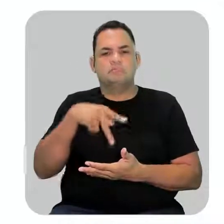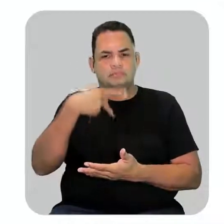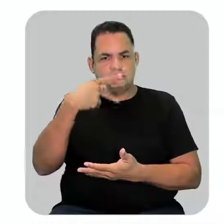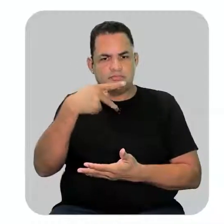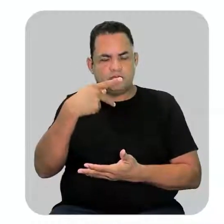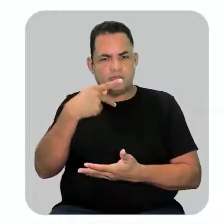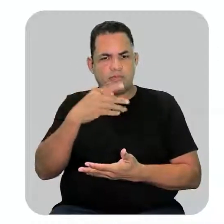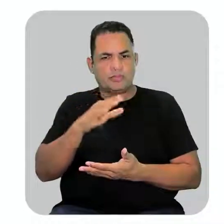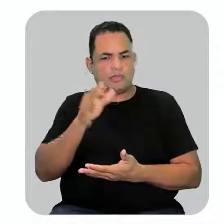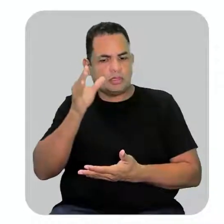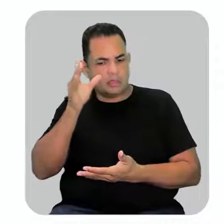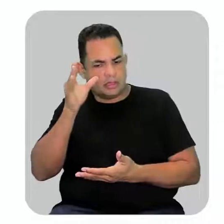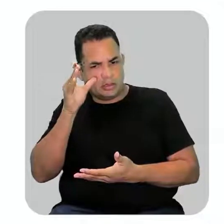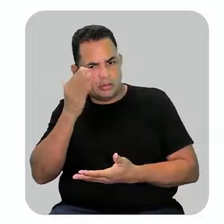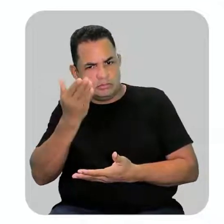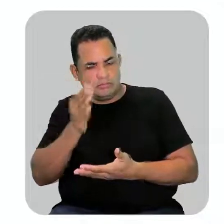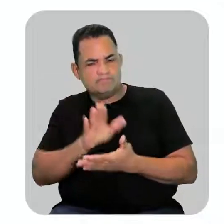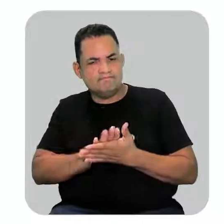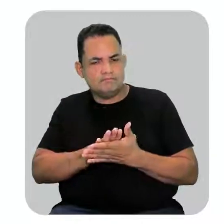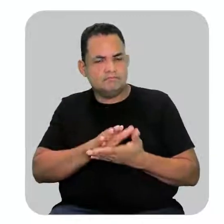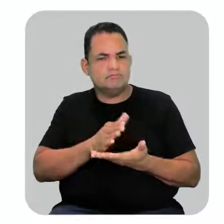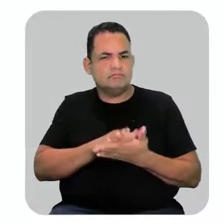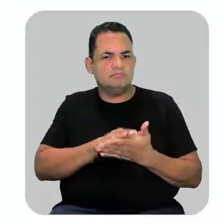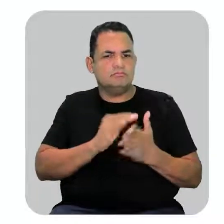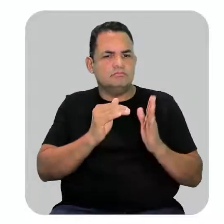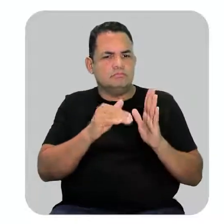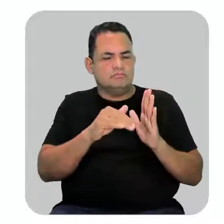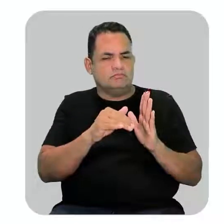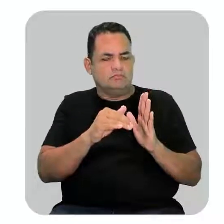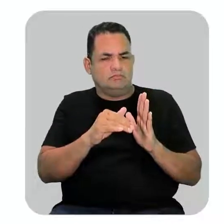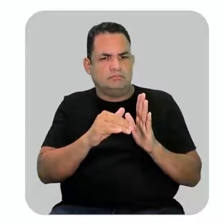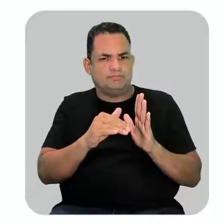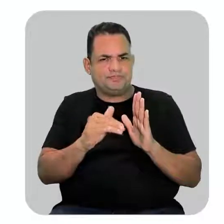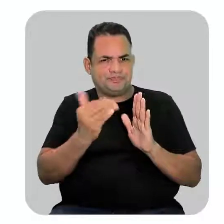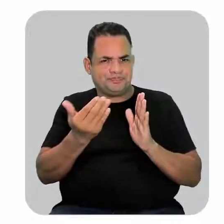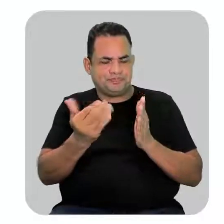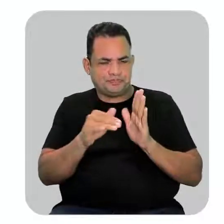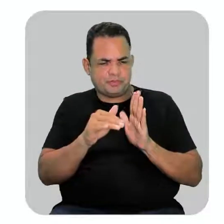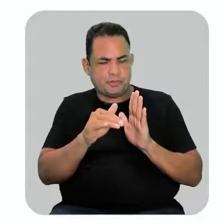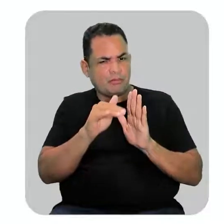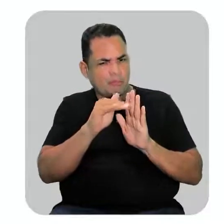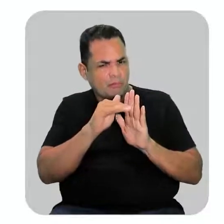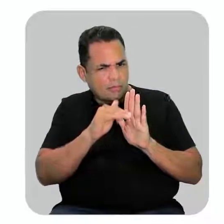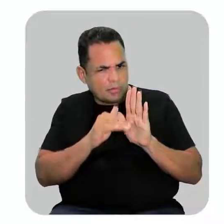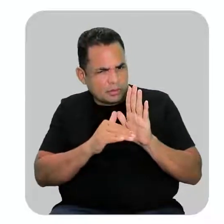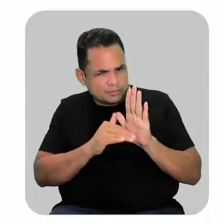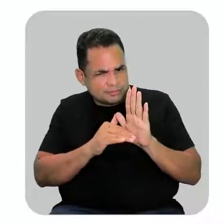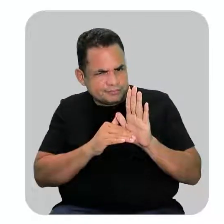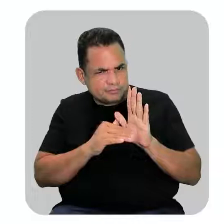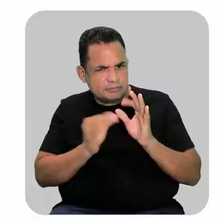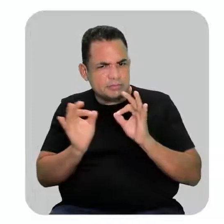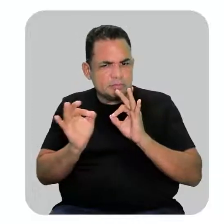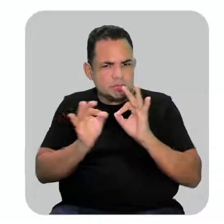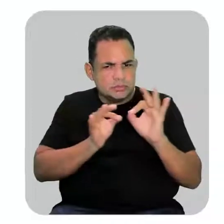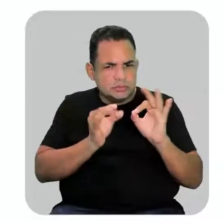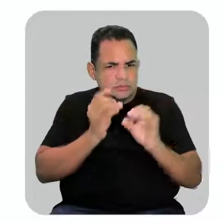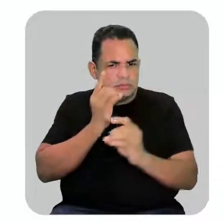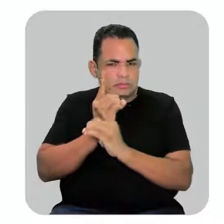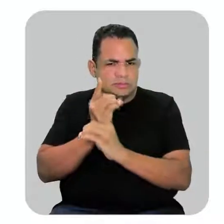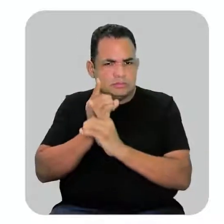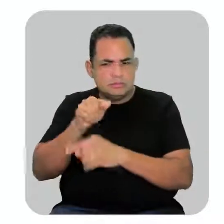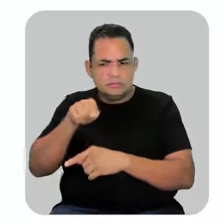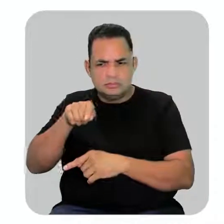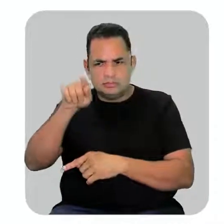vocês irem fazendo desse passo a passo. Identifica a cadeia principal, vê quais são as